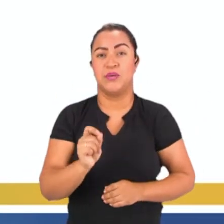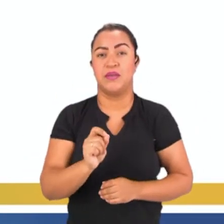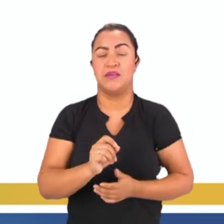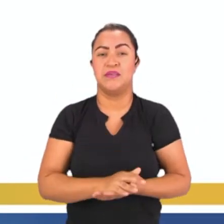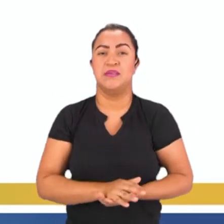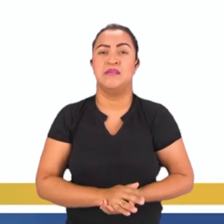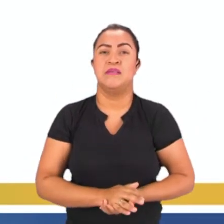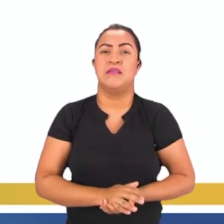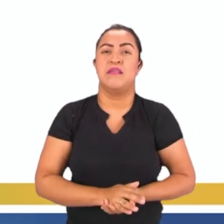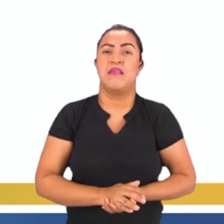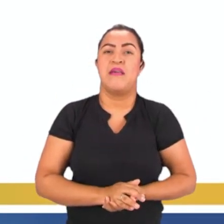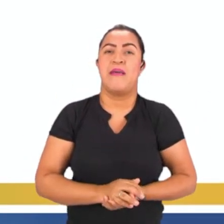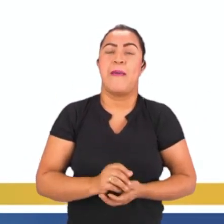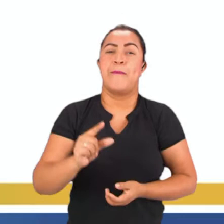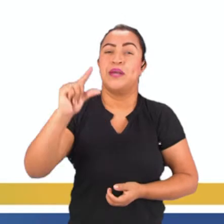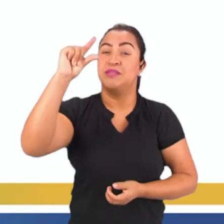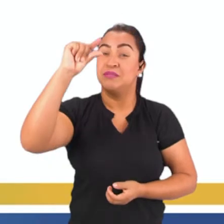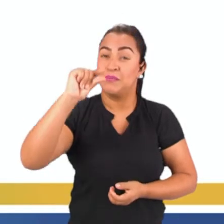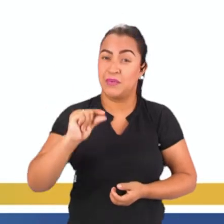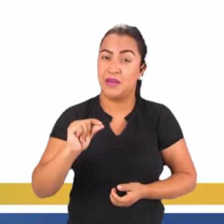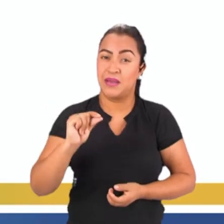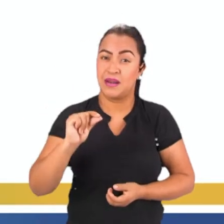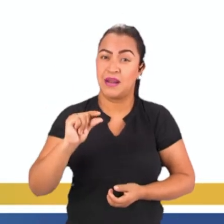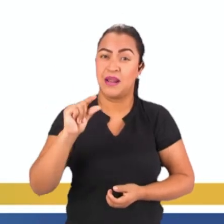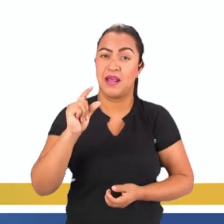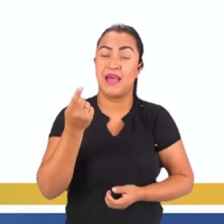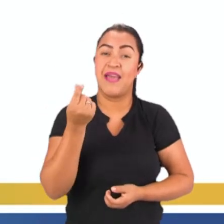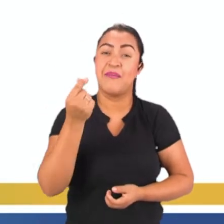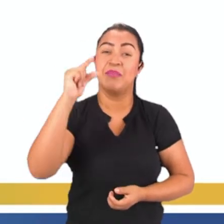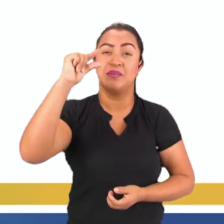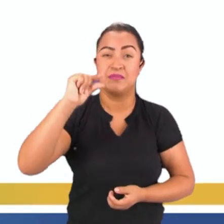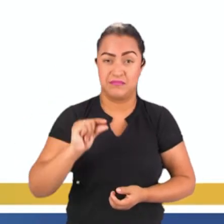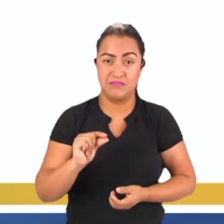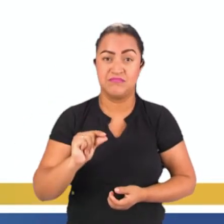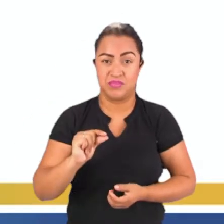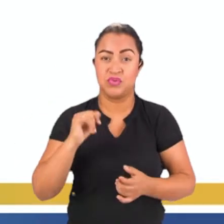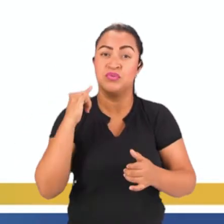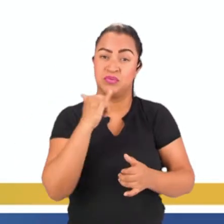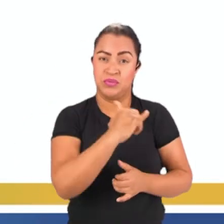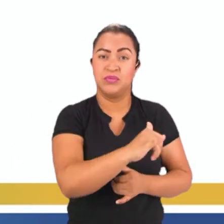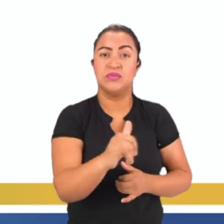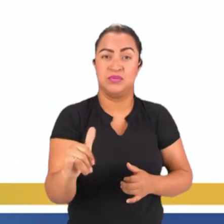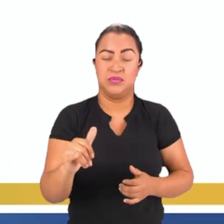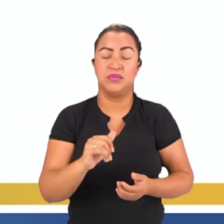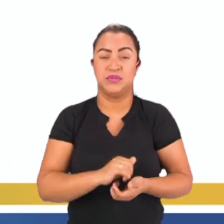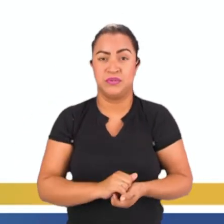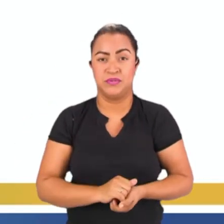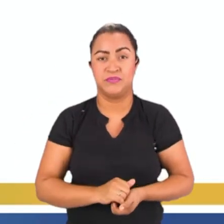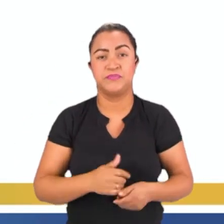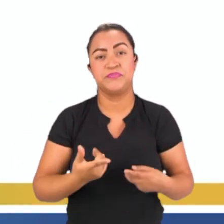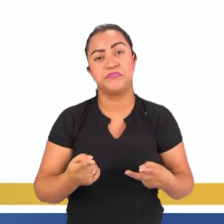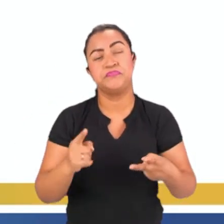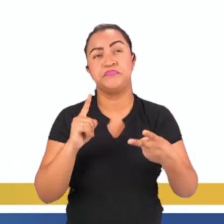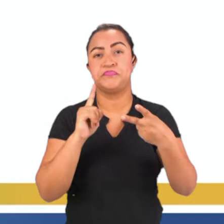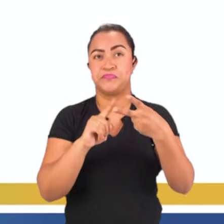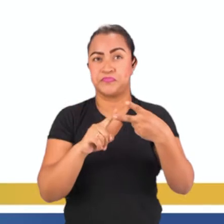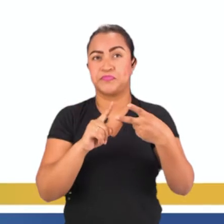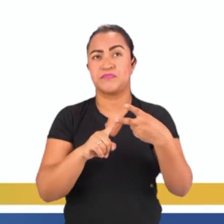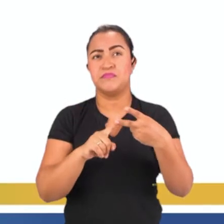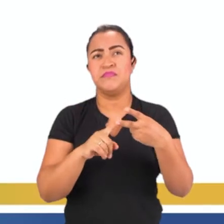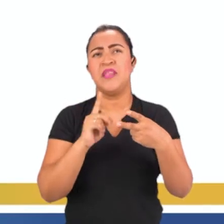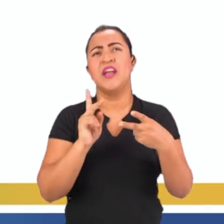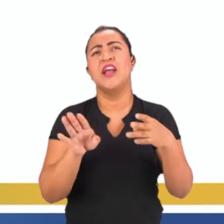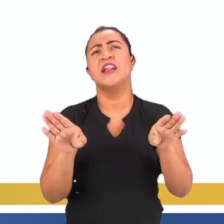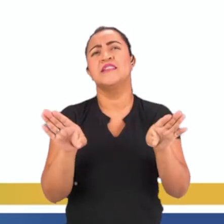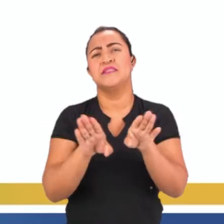barata de energia em relação aos custos da produção de eletricidade via energia nuclear, né? Ela é